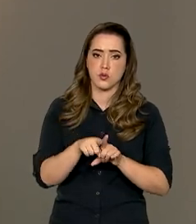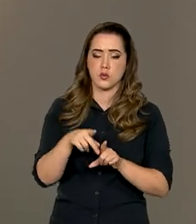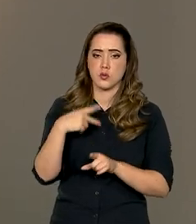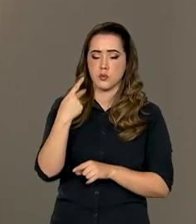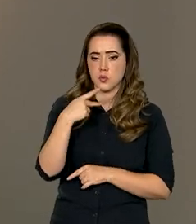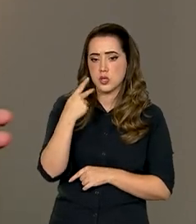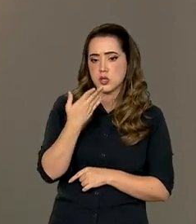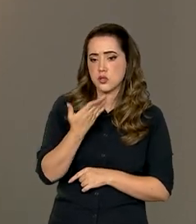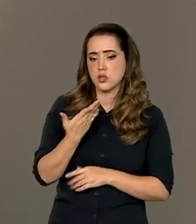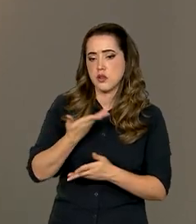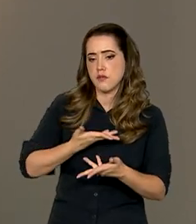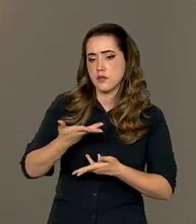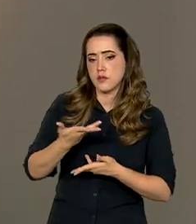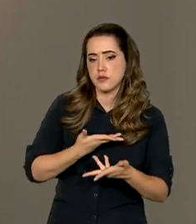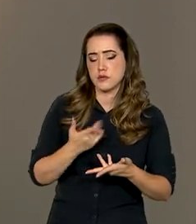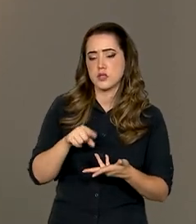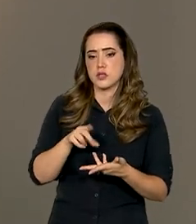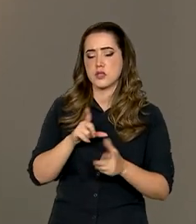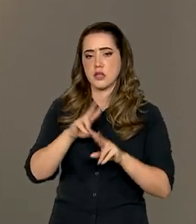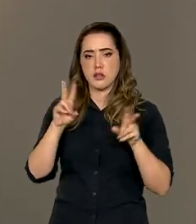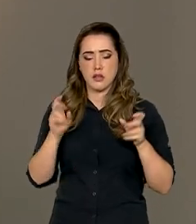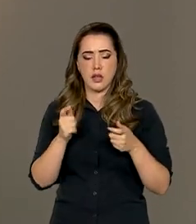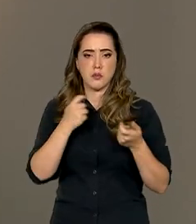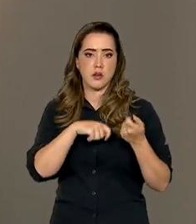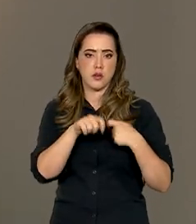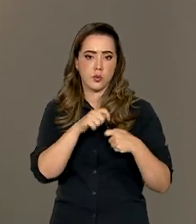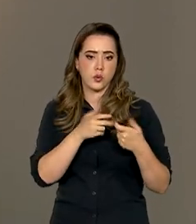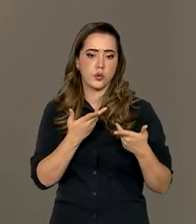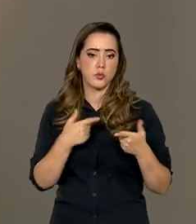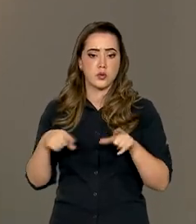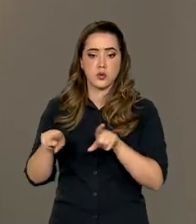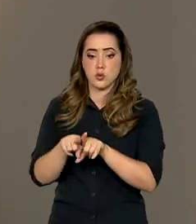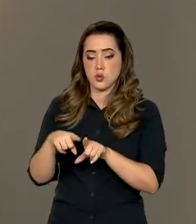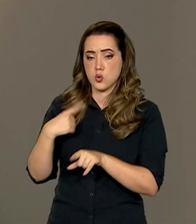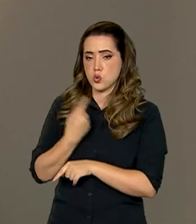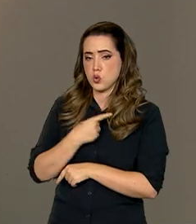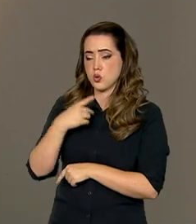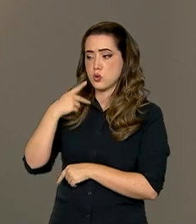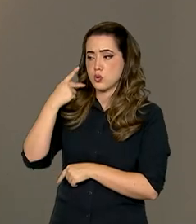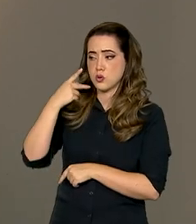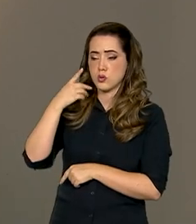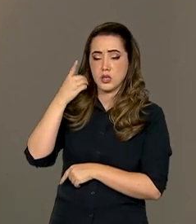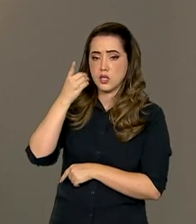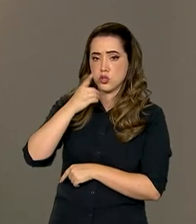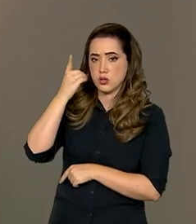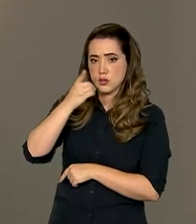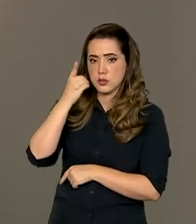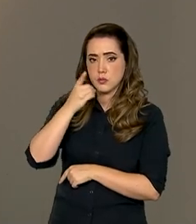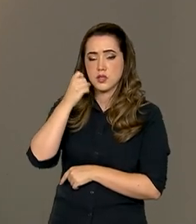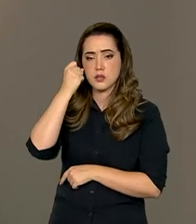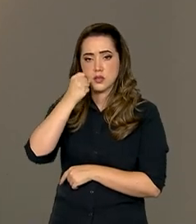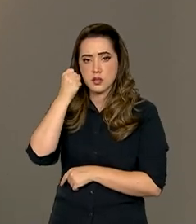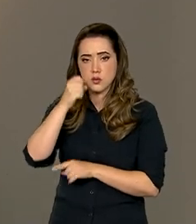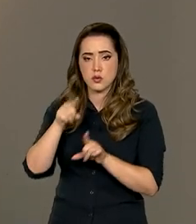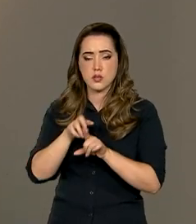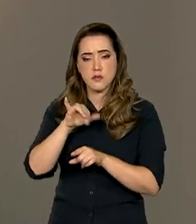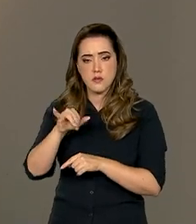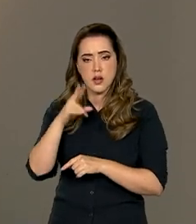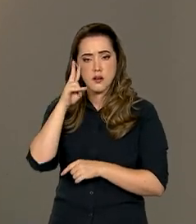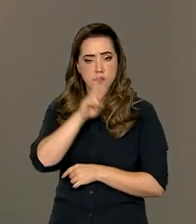Existem, obviamente, umas questões econômicas que os nossos deputados e senadores vão olhar, mas, do ponto de vista de medida,